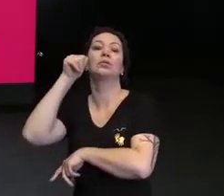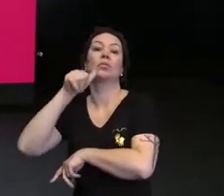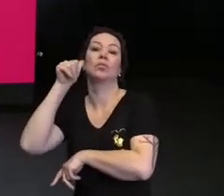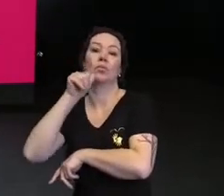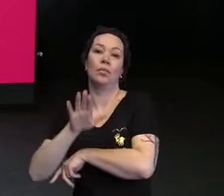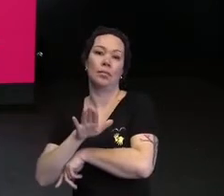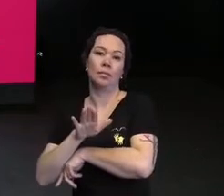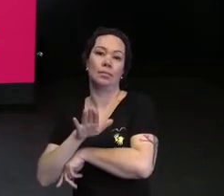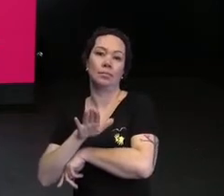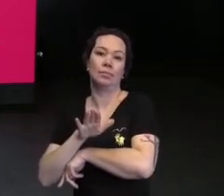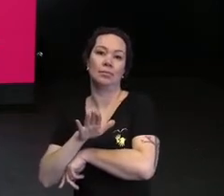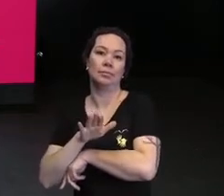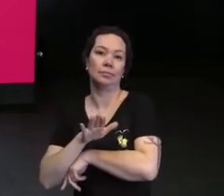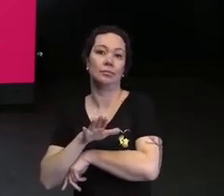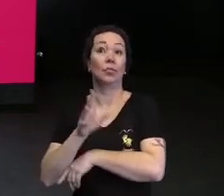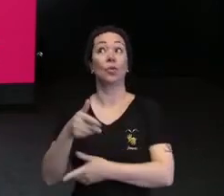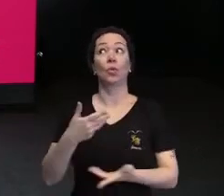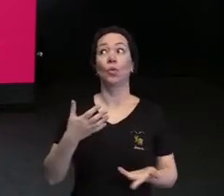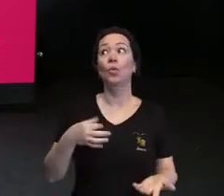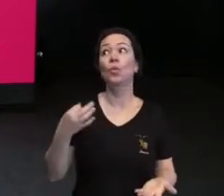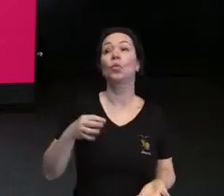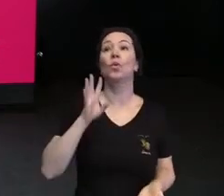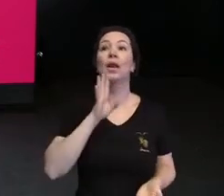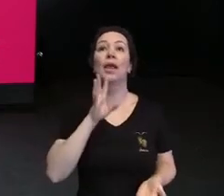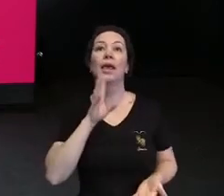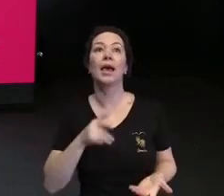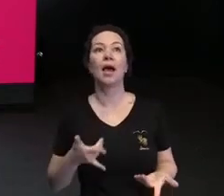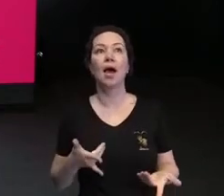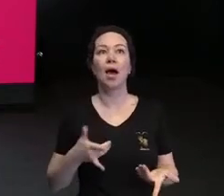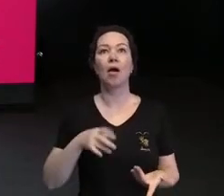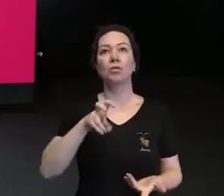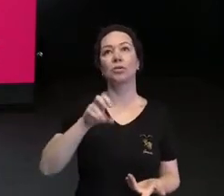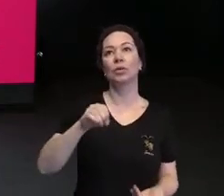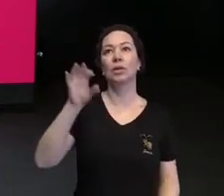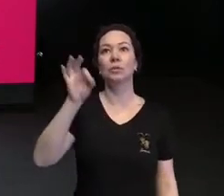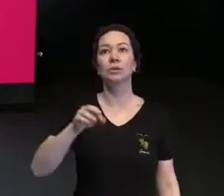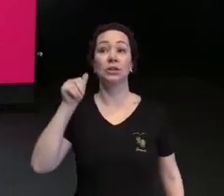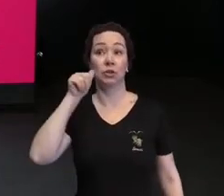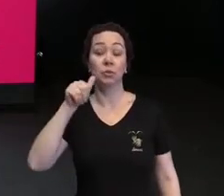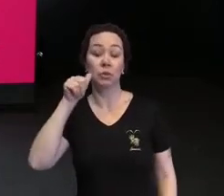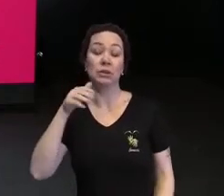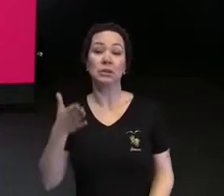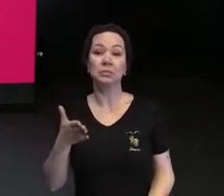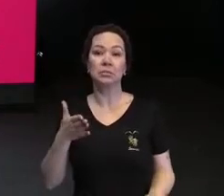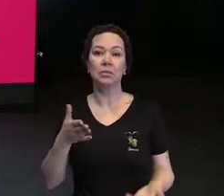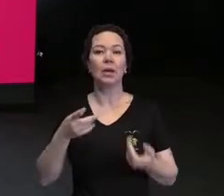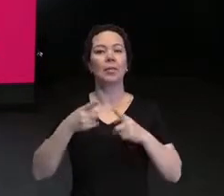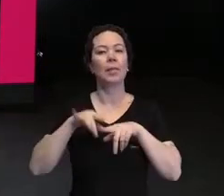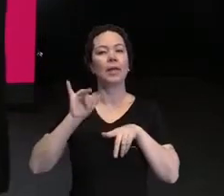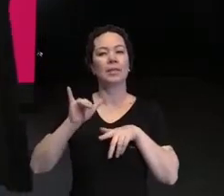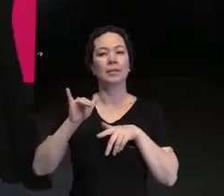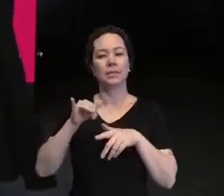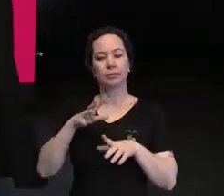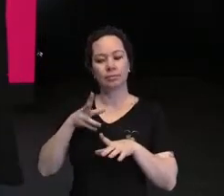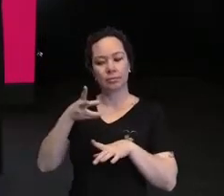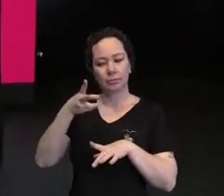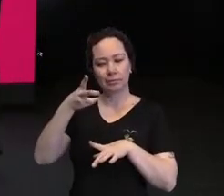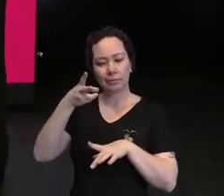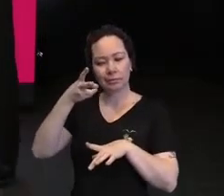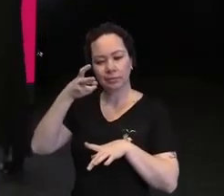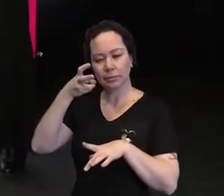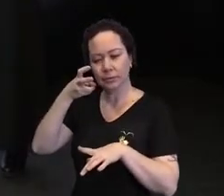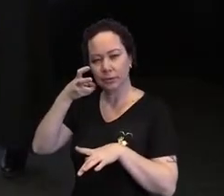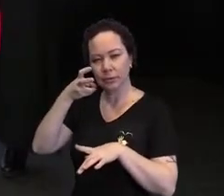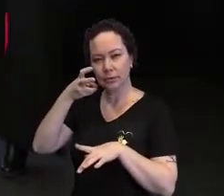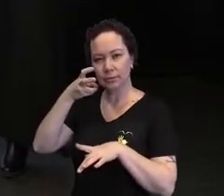diversidade de gênero. Uau, que resultado maravilhoso! Sim. Agora, quando a gente olha mais de perto, a gente descobre que